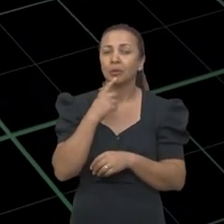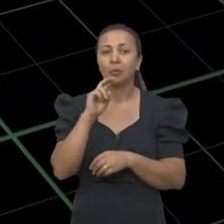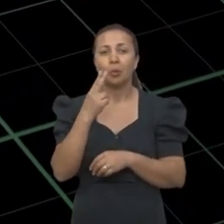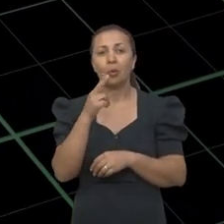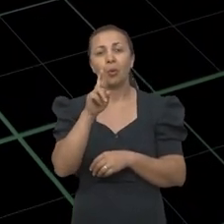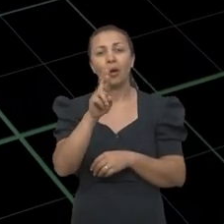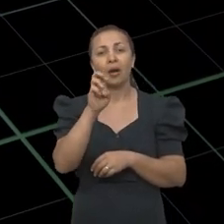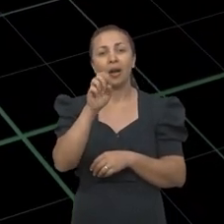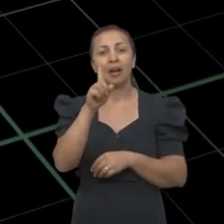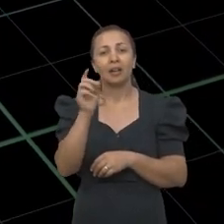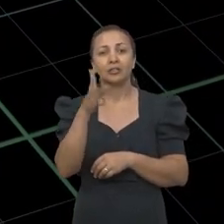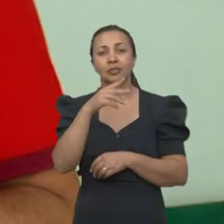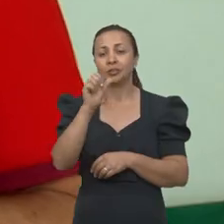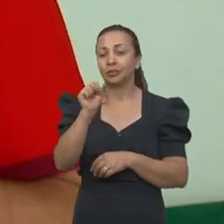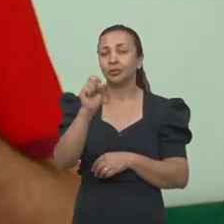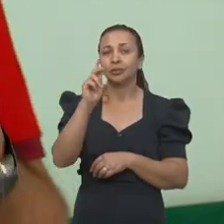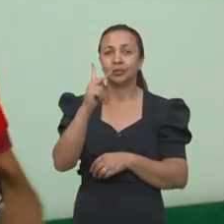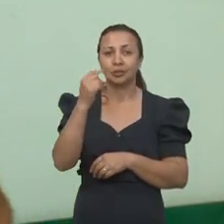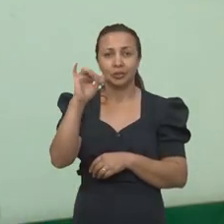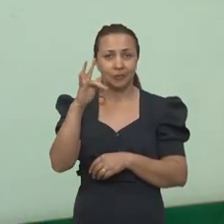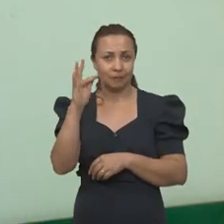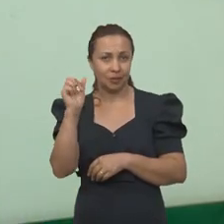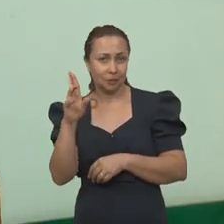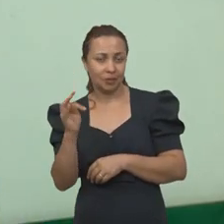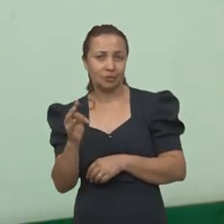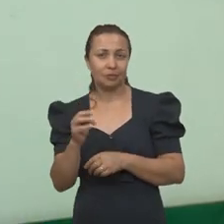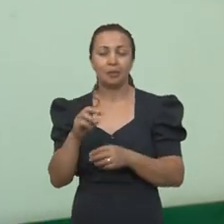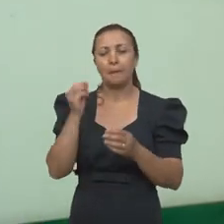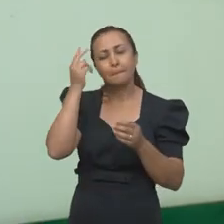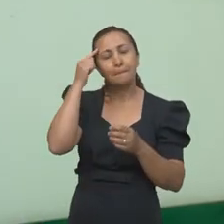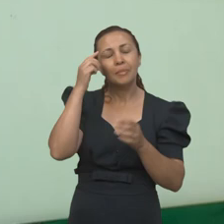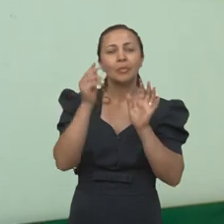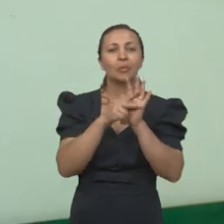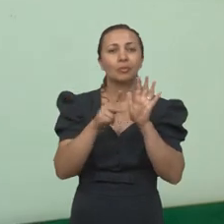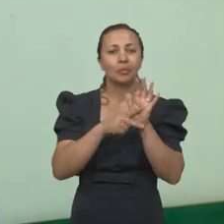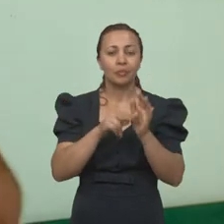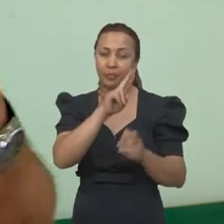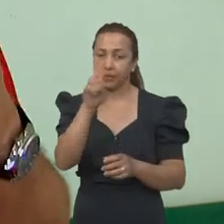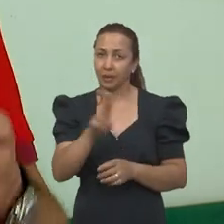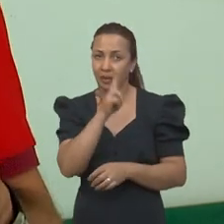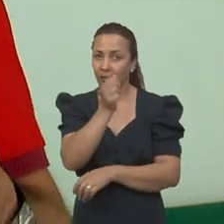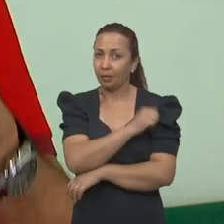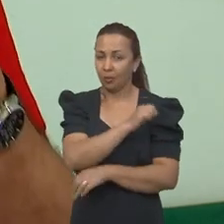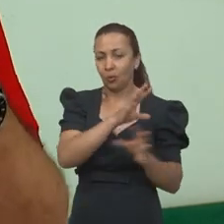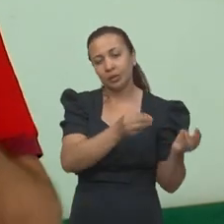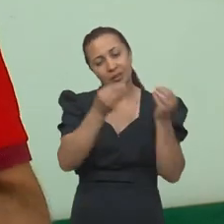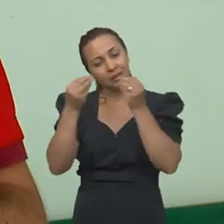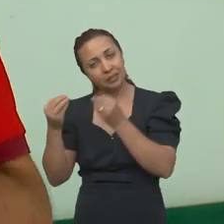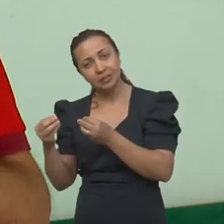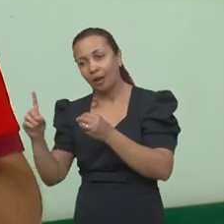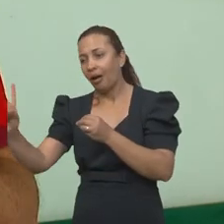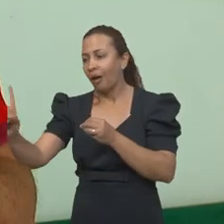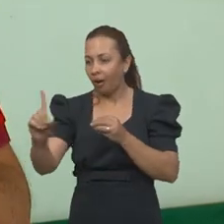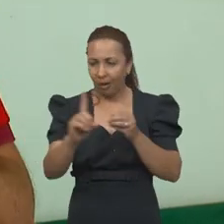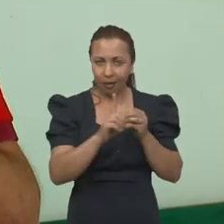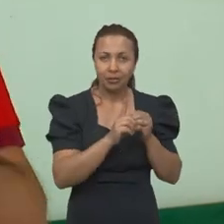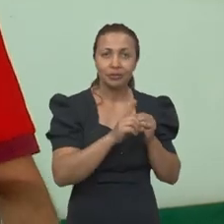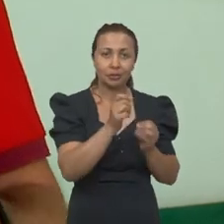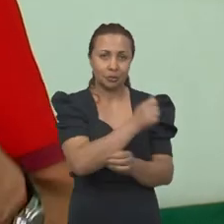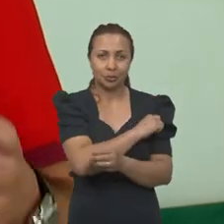no inglês, headshift. O que é que eu pensei nesse projeto? Vou usar o aluno, vou trazer o aluno para